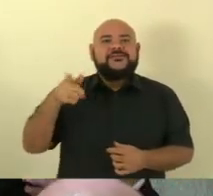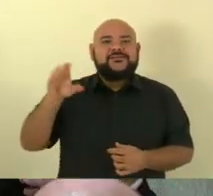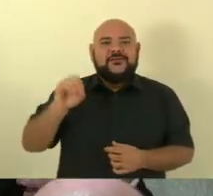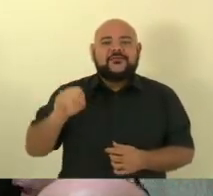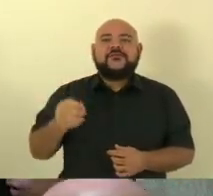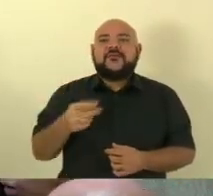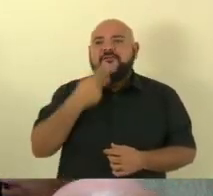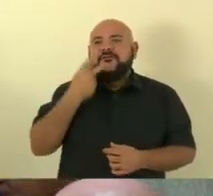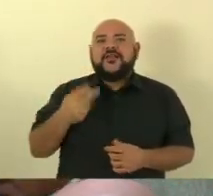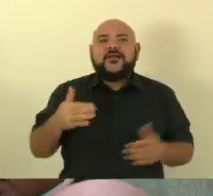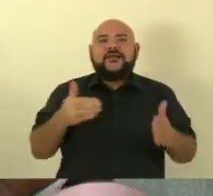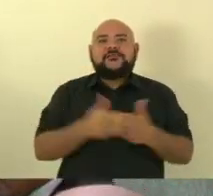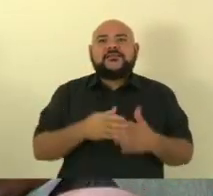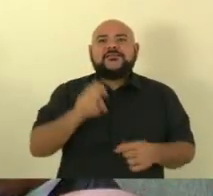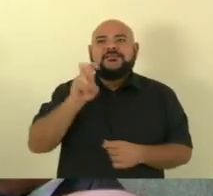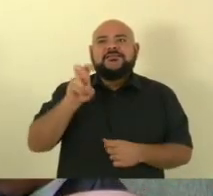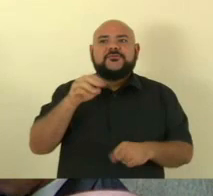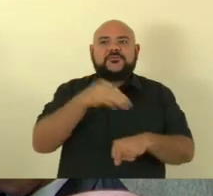5 minutos